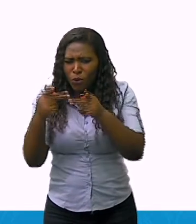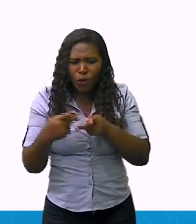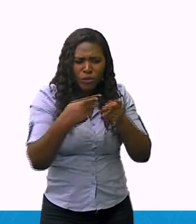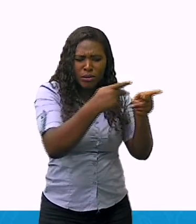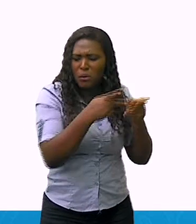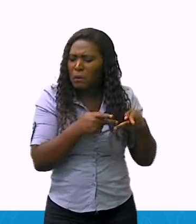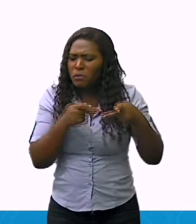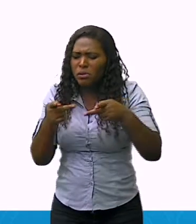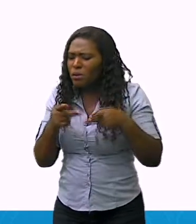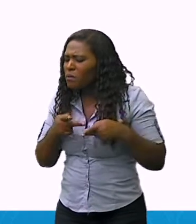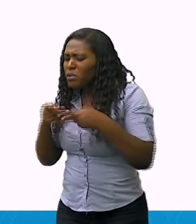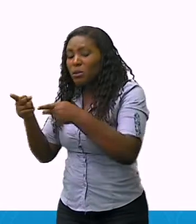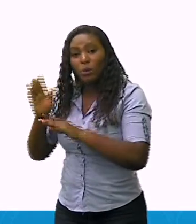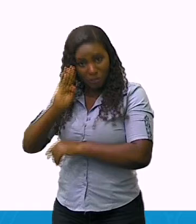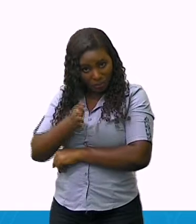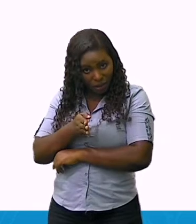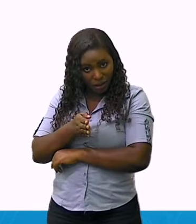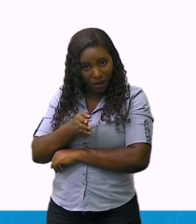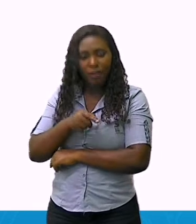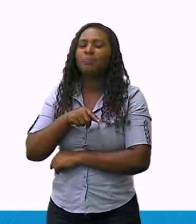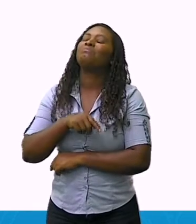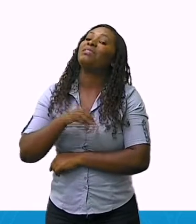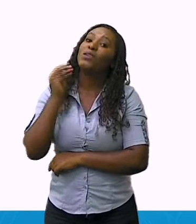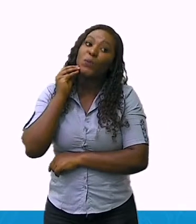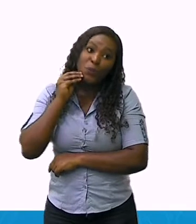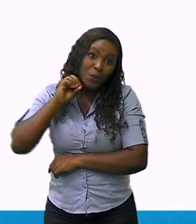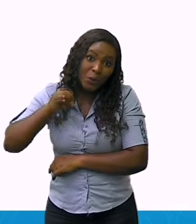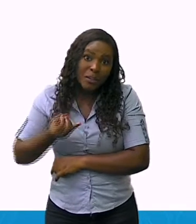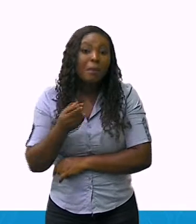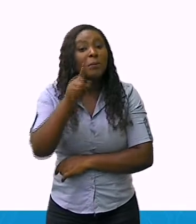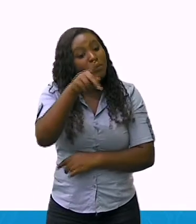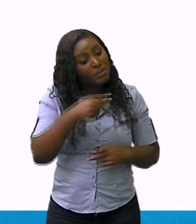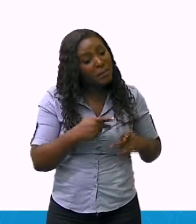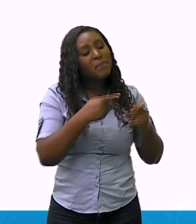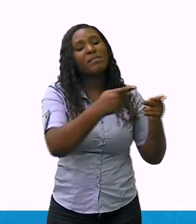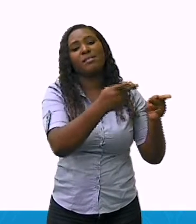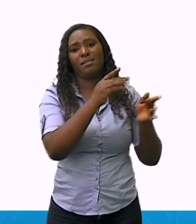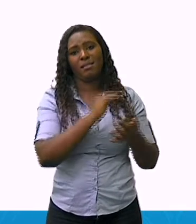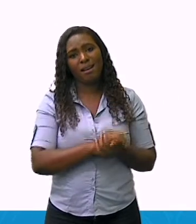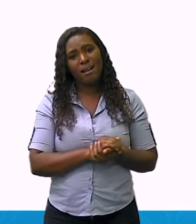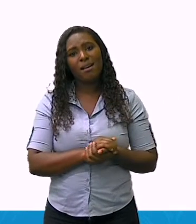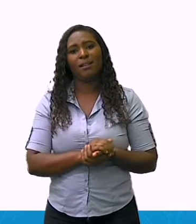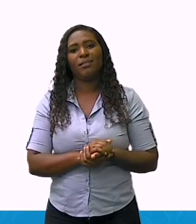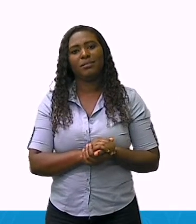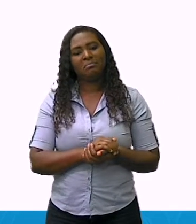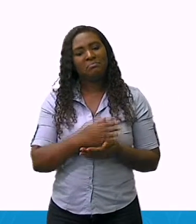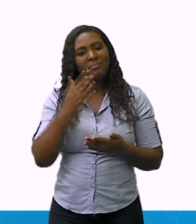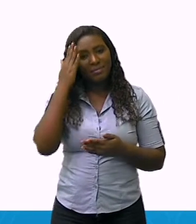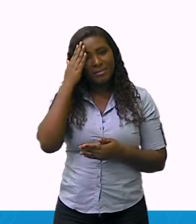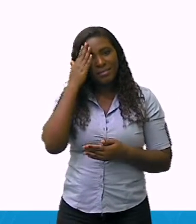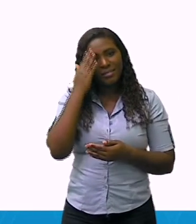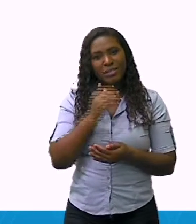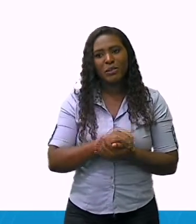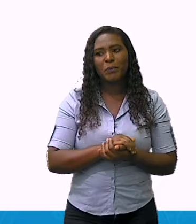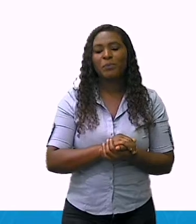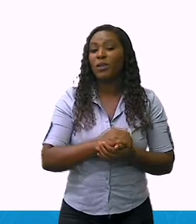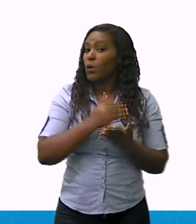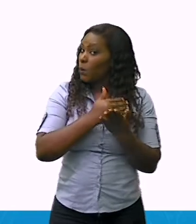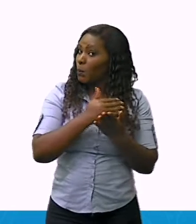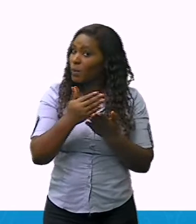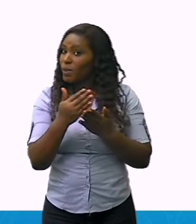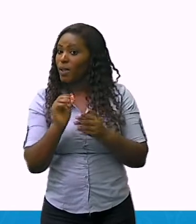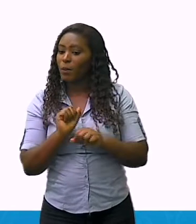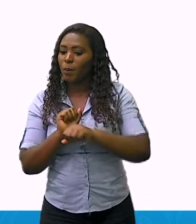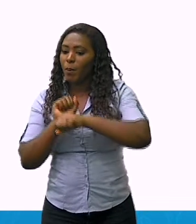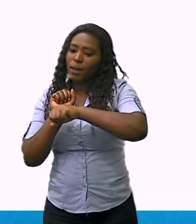grande oportunidade para que você possa conhecer e realizar uma visita. Vamos começar por esta,